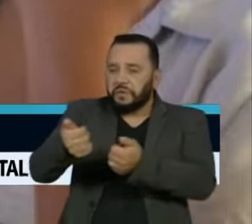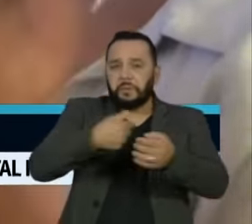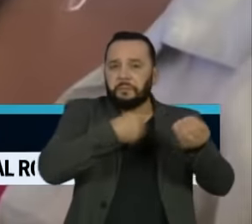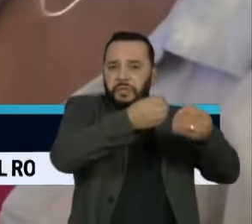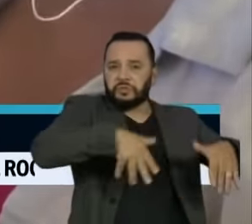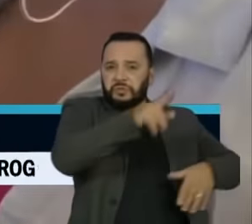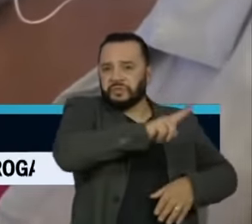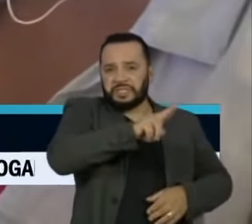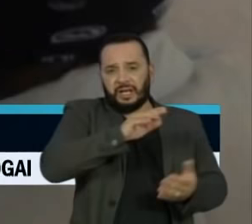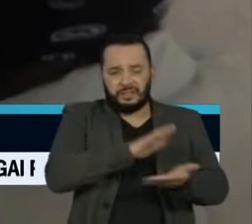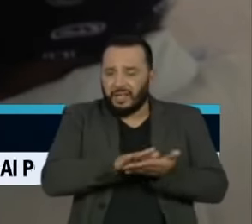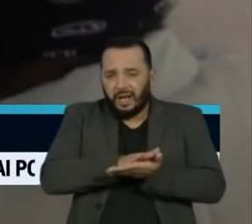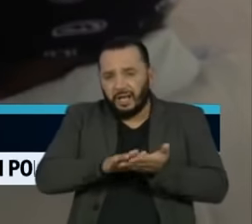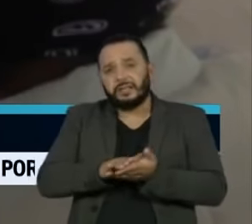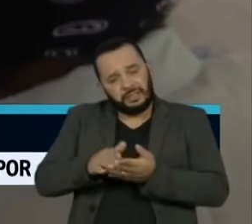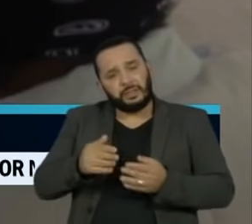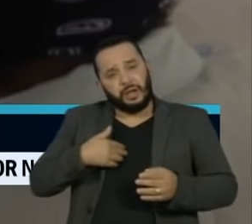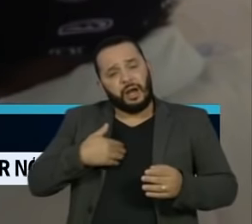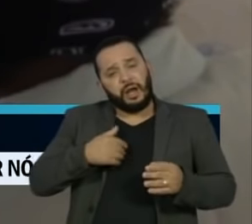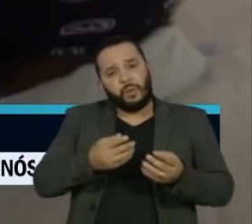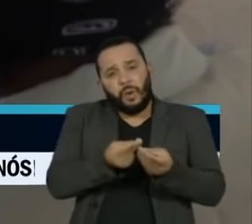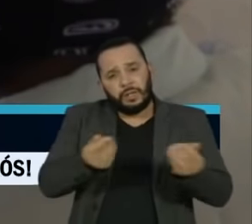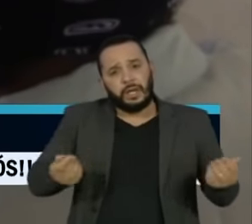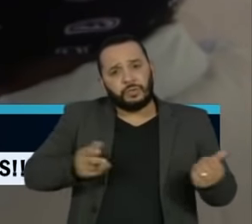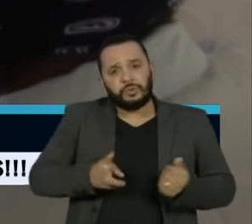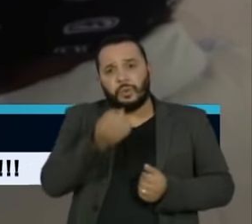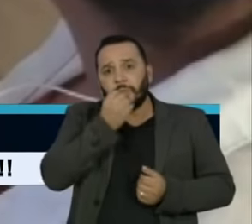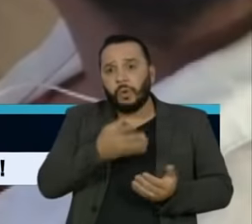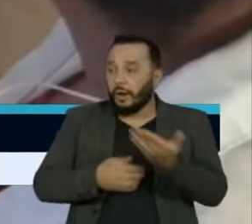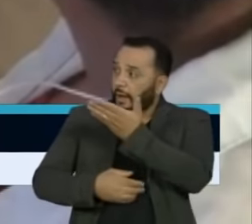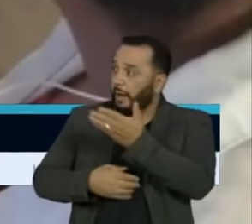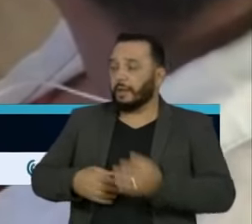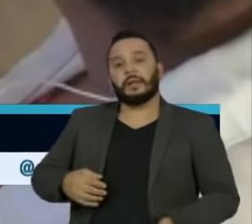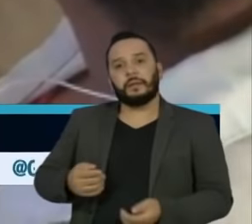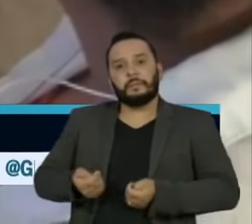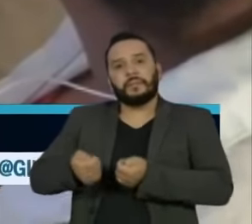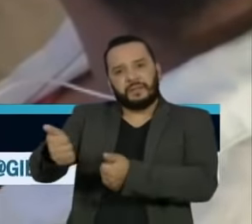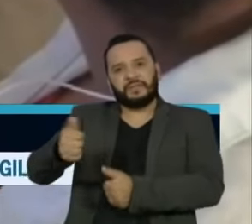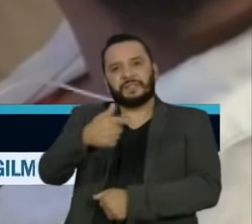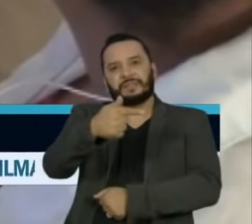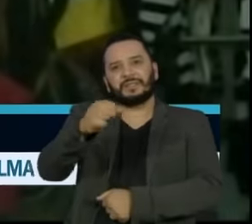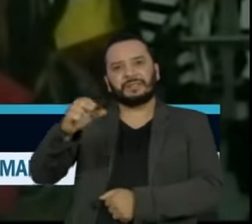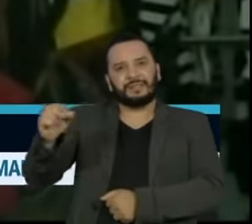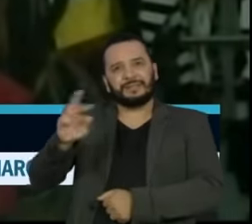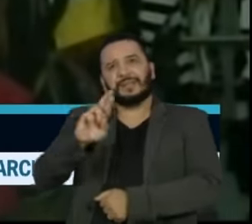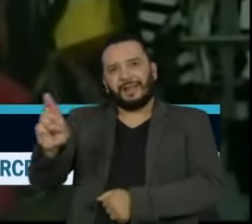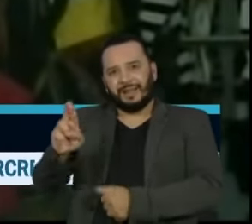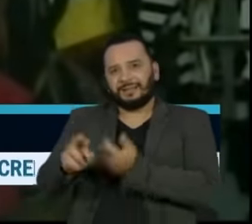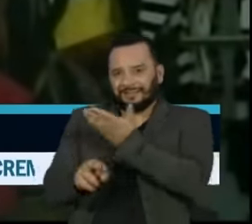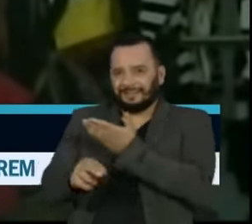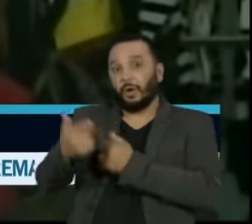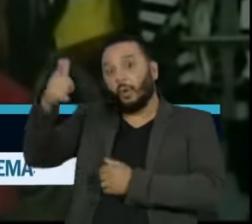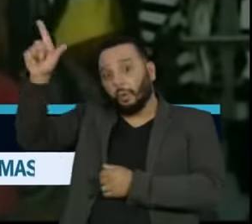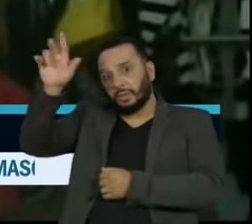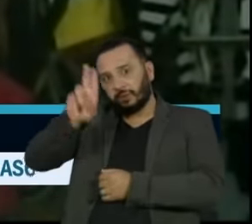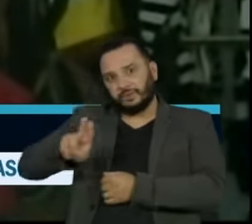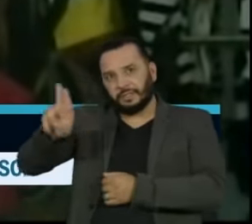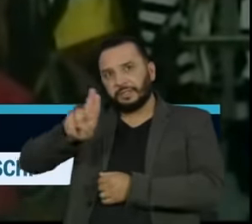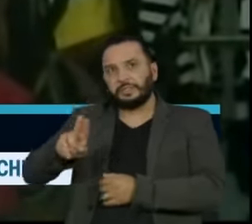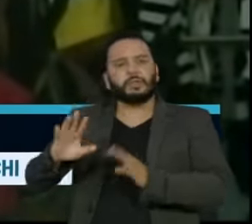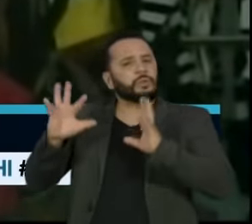recebe bolsa de R 700,00 de outra universidade. Para ela, o apoio faz a diferença. Todos esses recursos